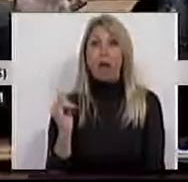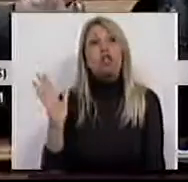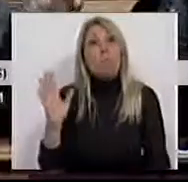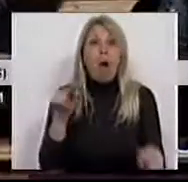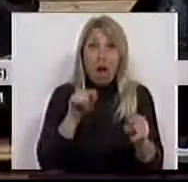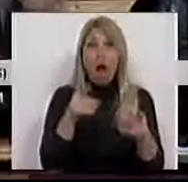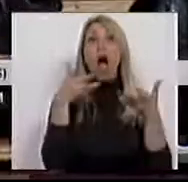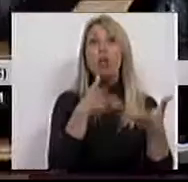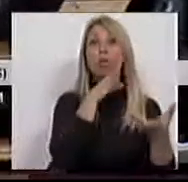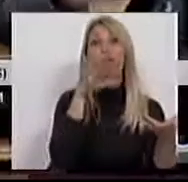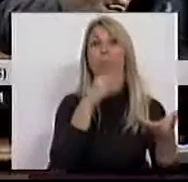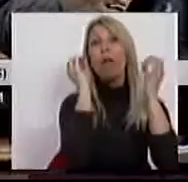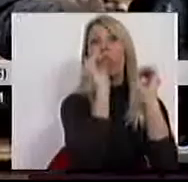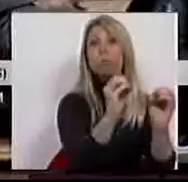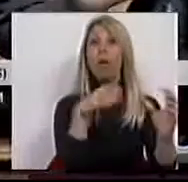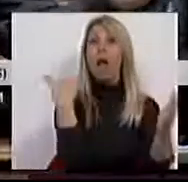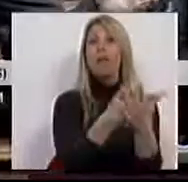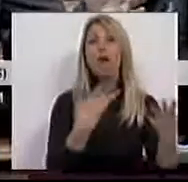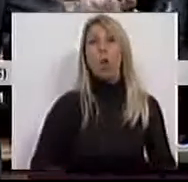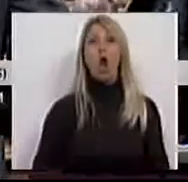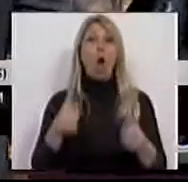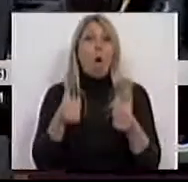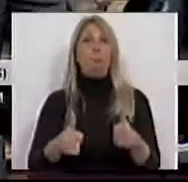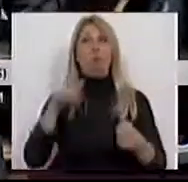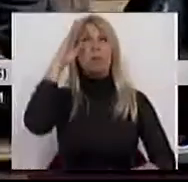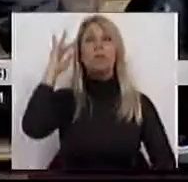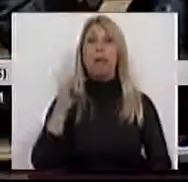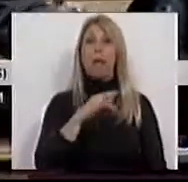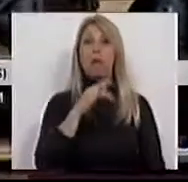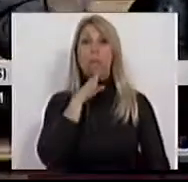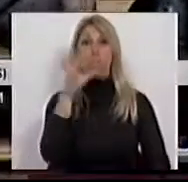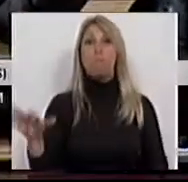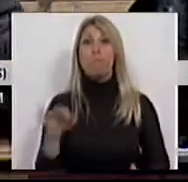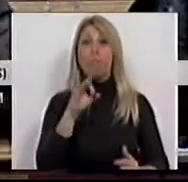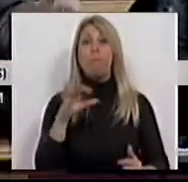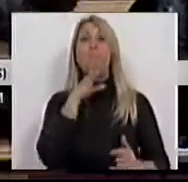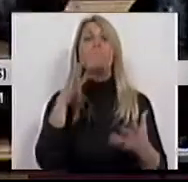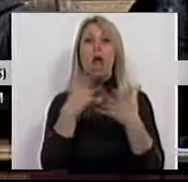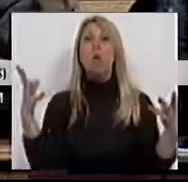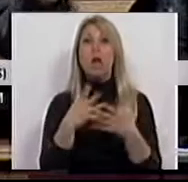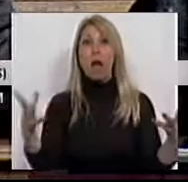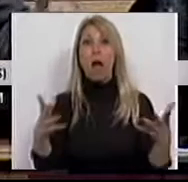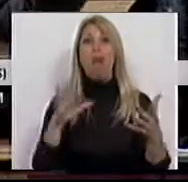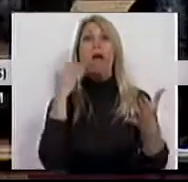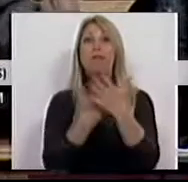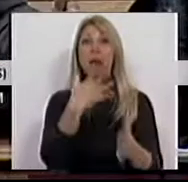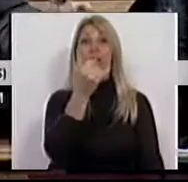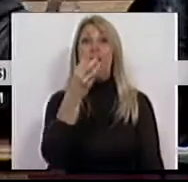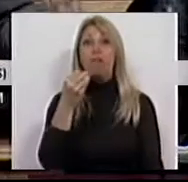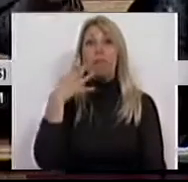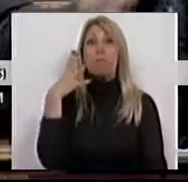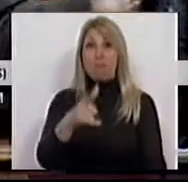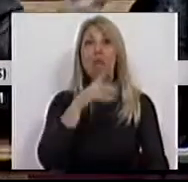famílias até agora. As boas intenções da maioria resultaram em que mais de 120 mil famílias, que estão com crédito e têm